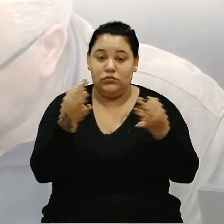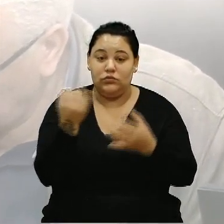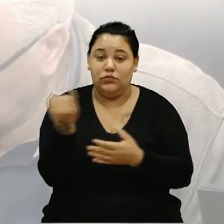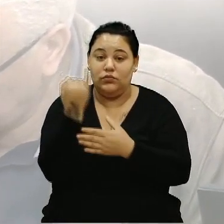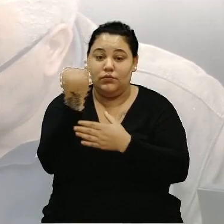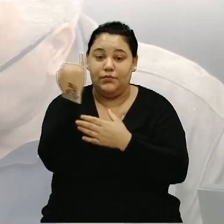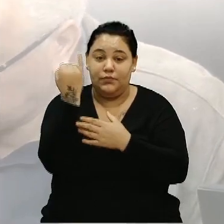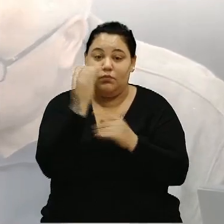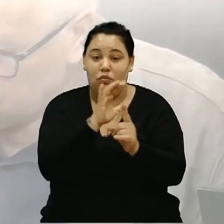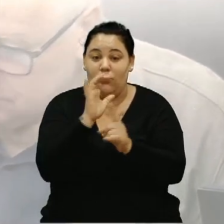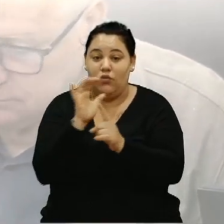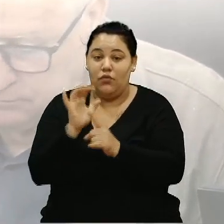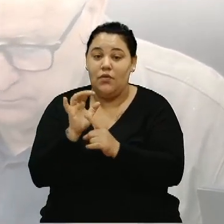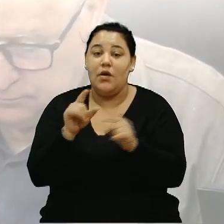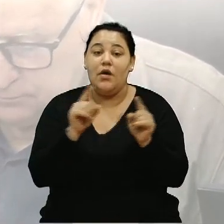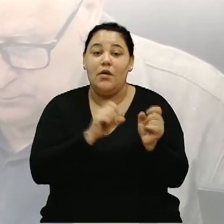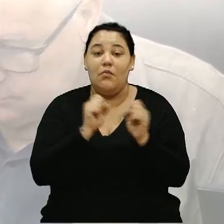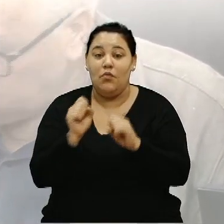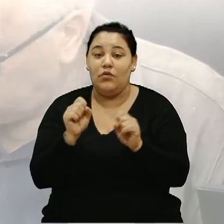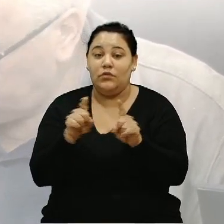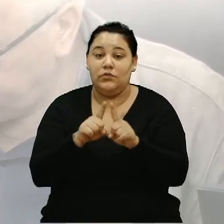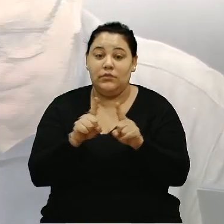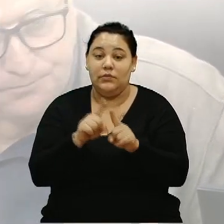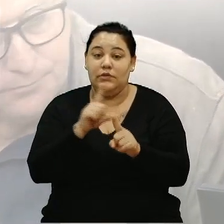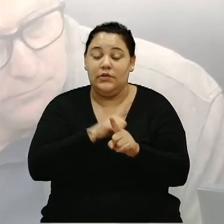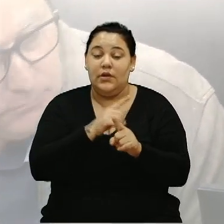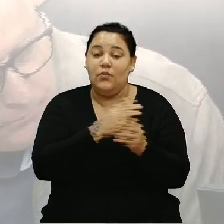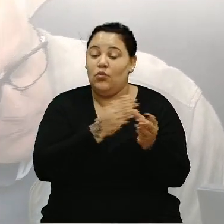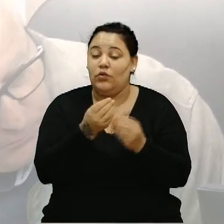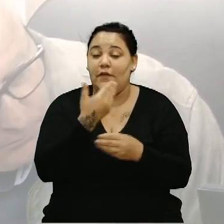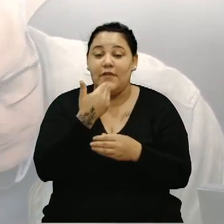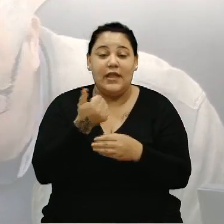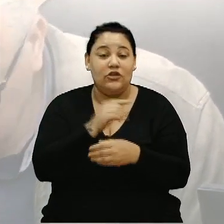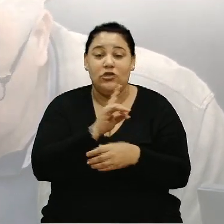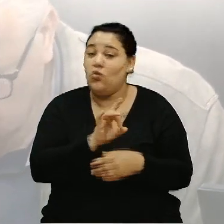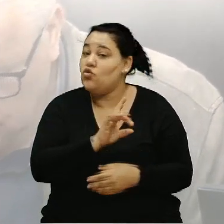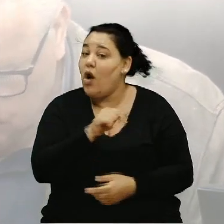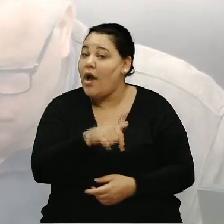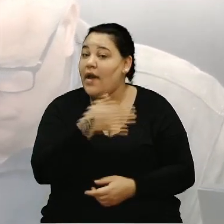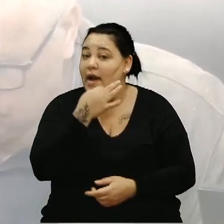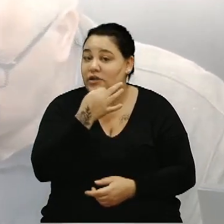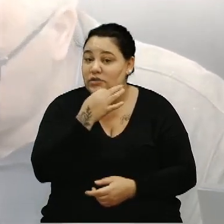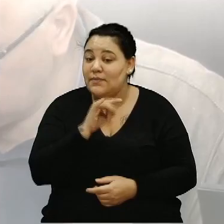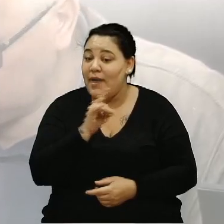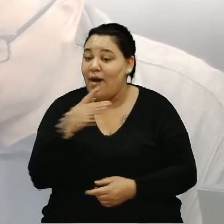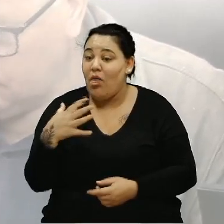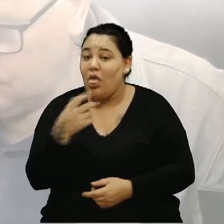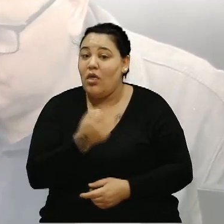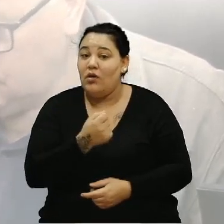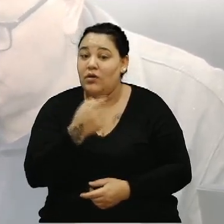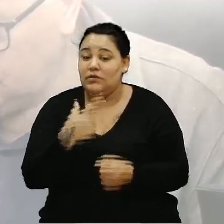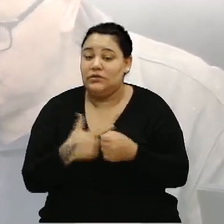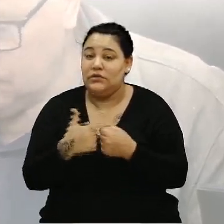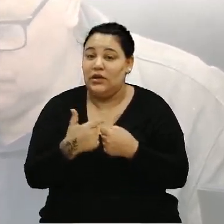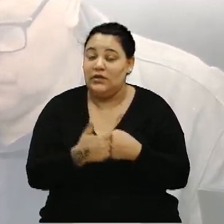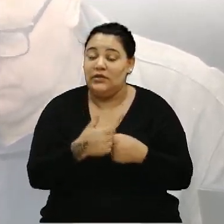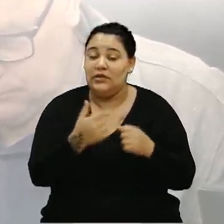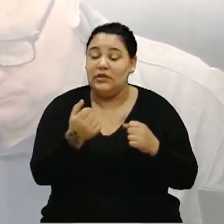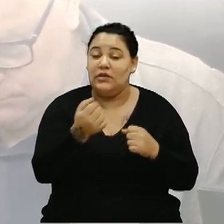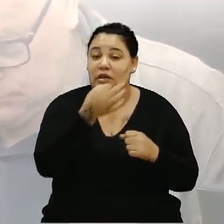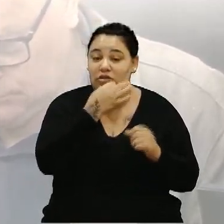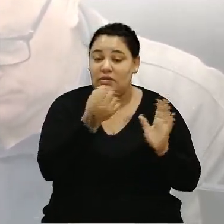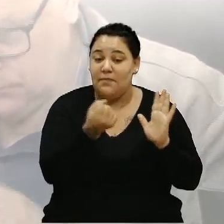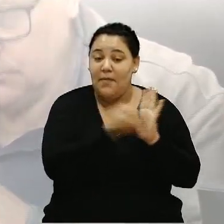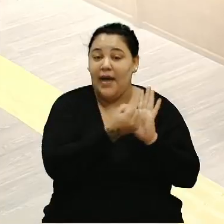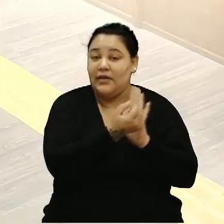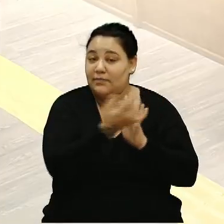relevante. E ele pode trazer muitos benefícios não só para Caxias. Mas para as cidades que Caxias do Sul acabam impactando através do meio ambiente.